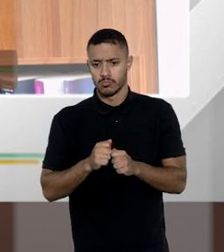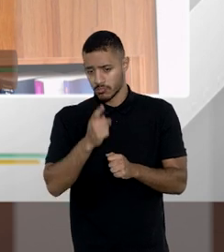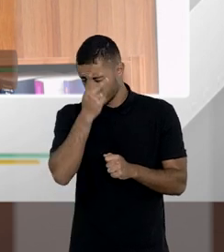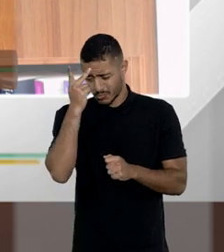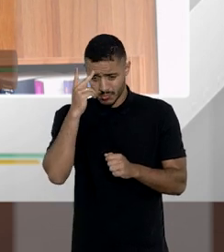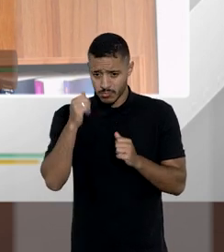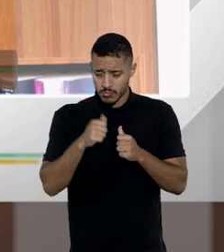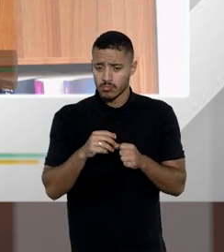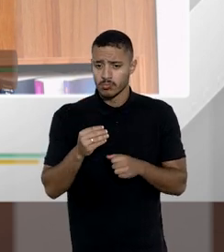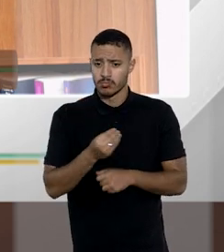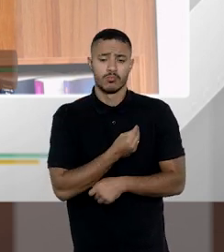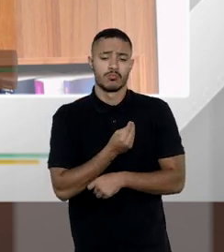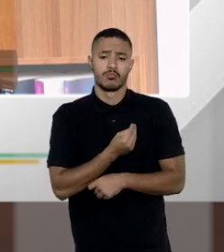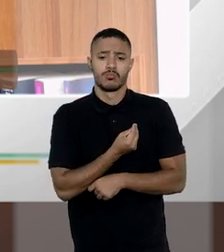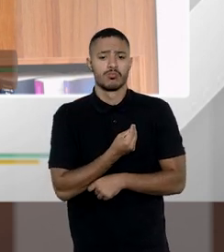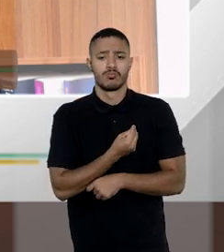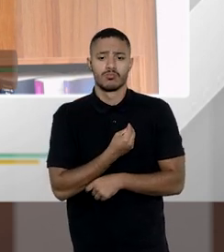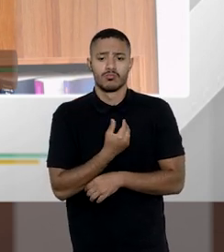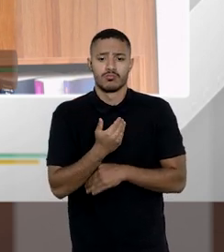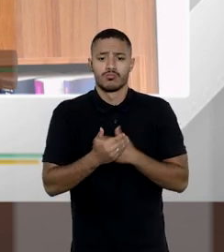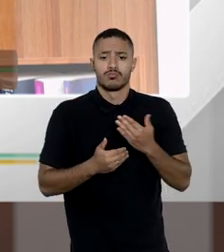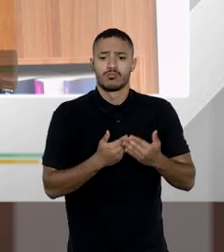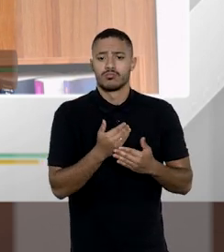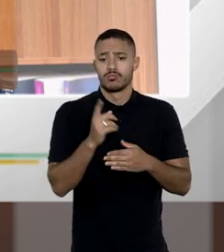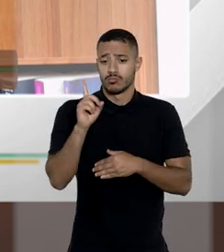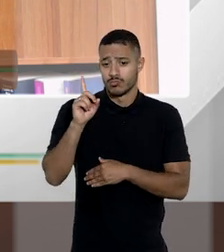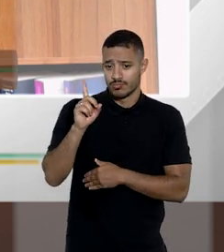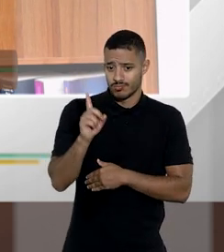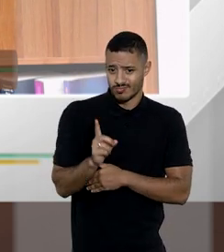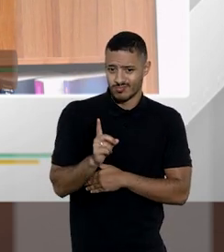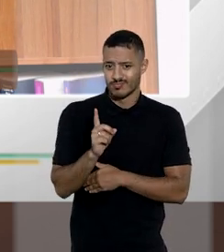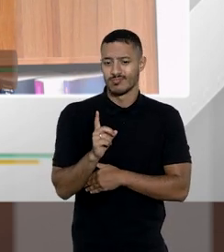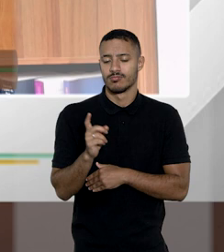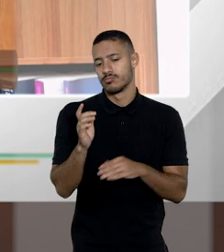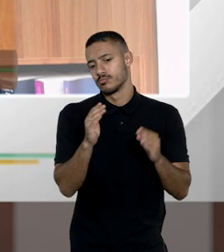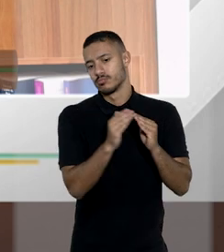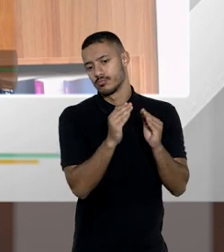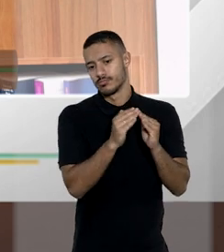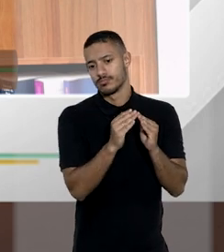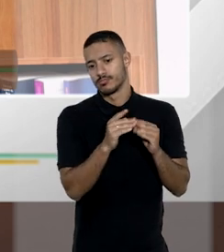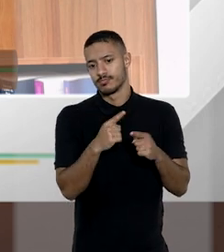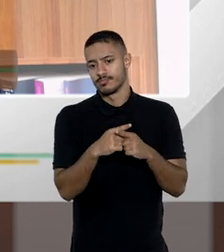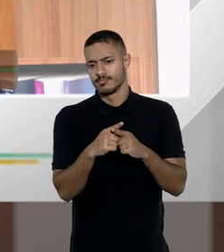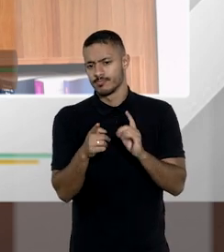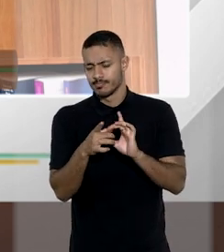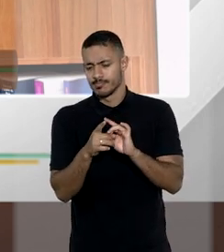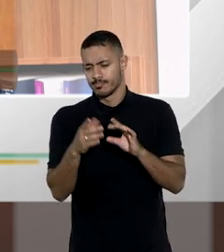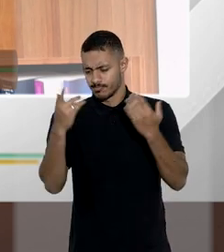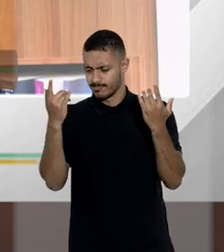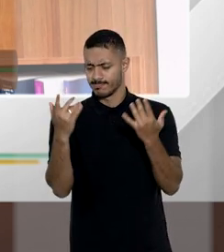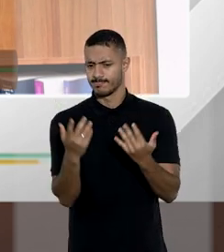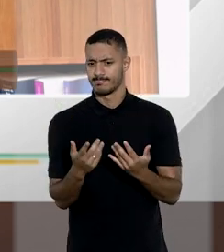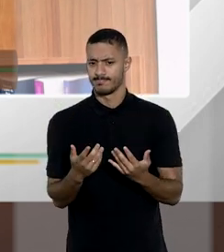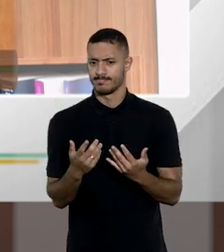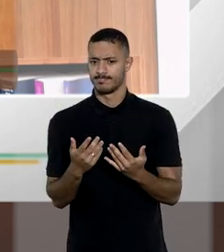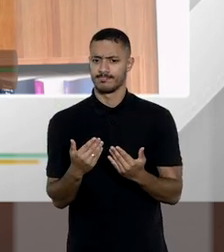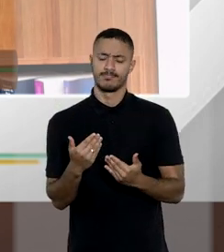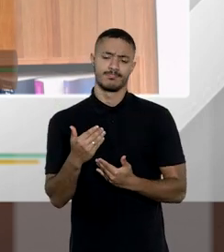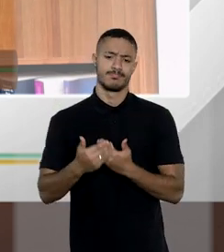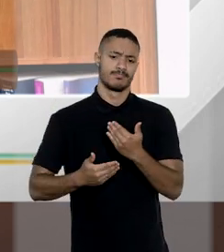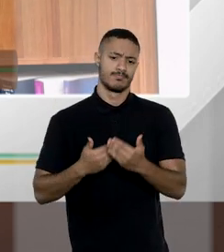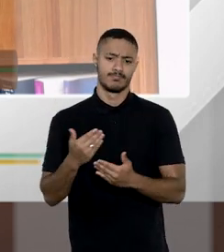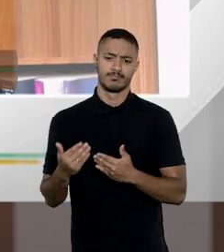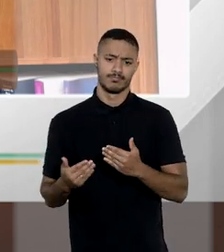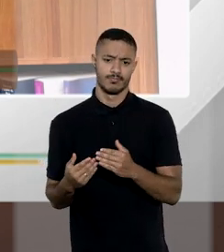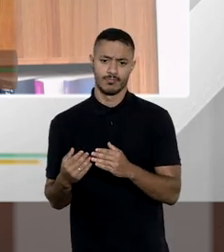sucessores é transmitir a questão dos direitos sobre determinado imóvel mas deixando muito claro o